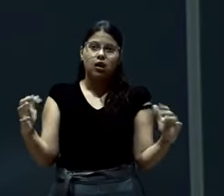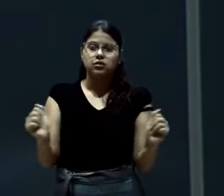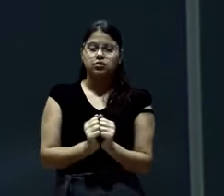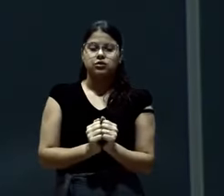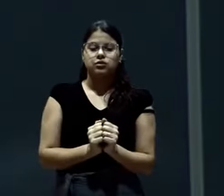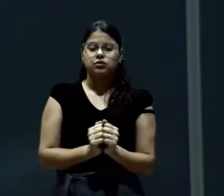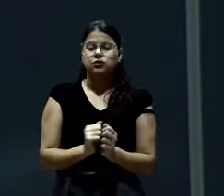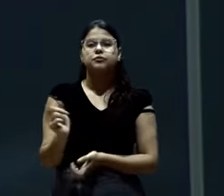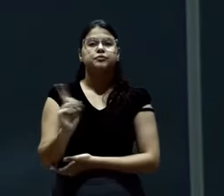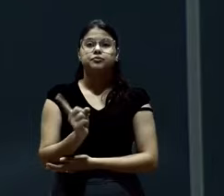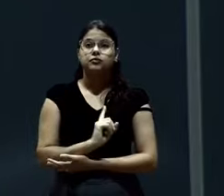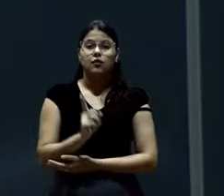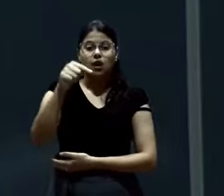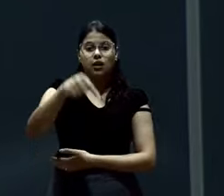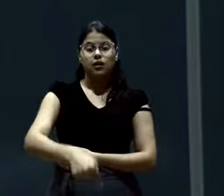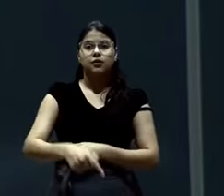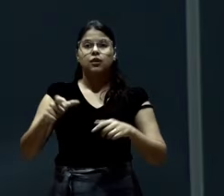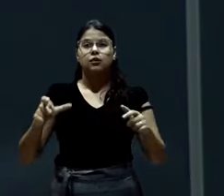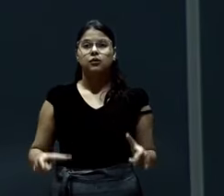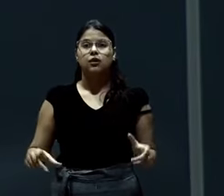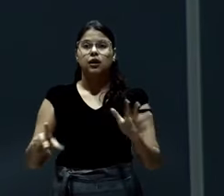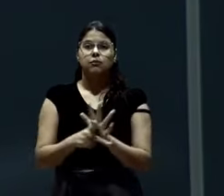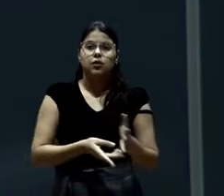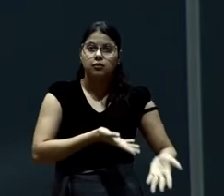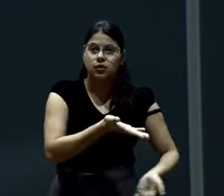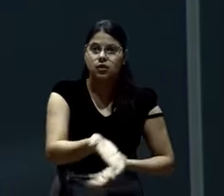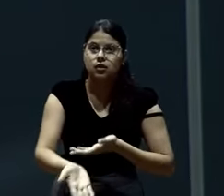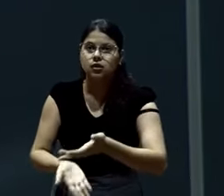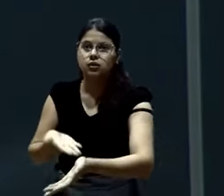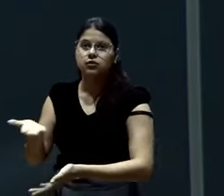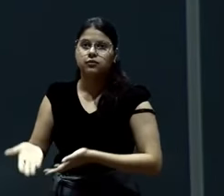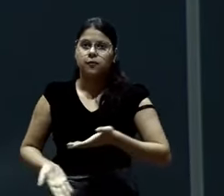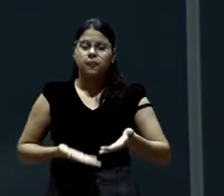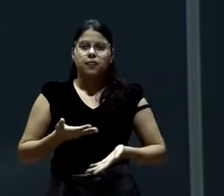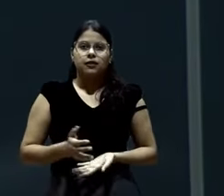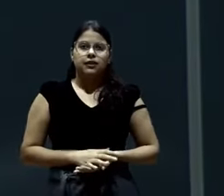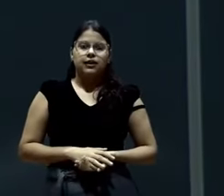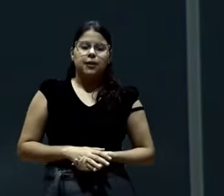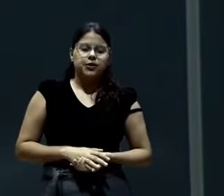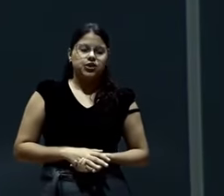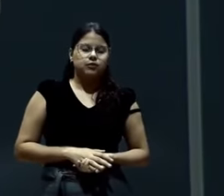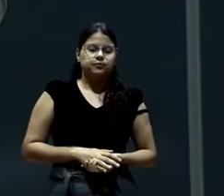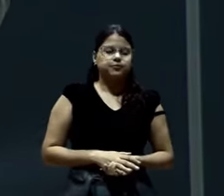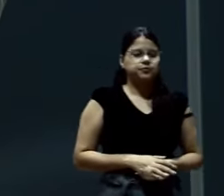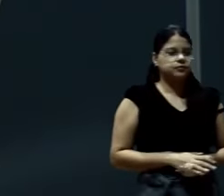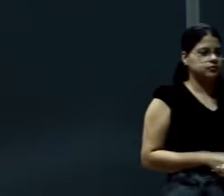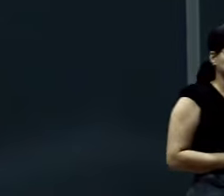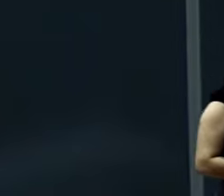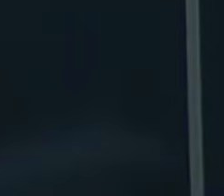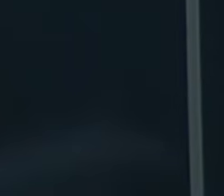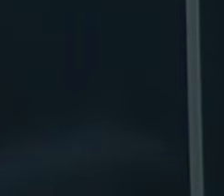Igreja é um lugar de cuidado. Deus usa você, homem, você, mulher, para isso.